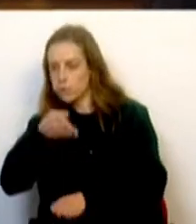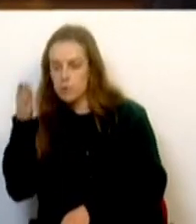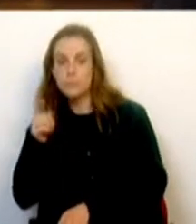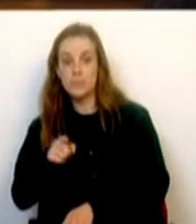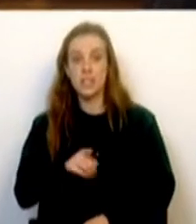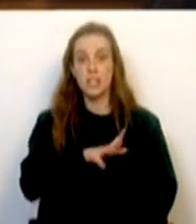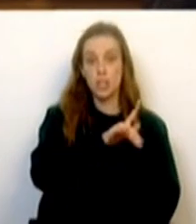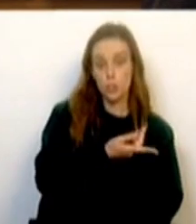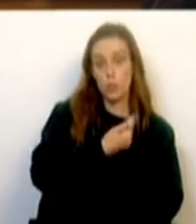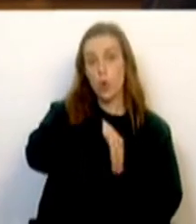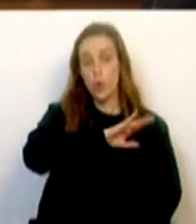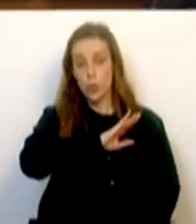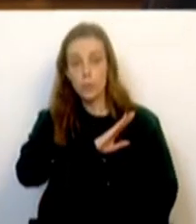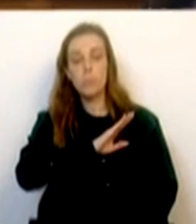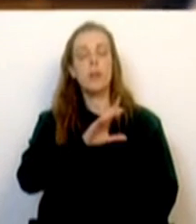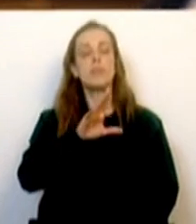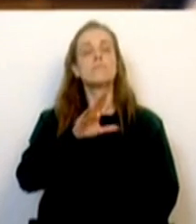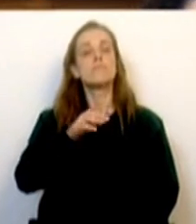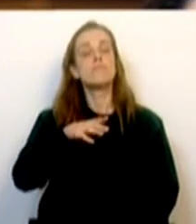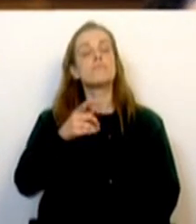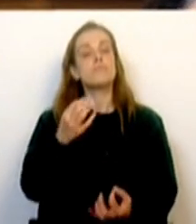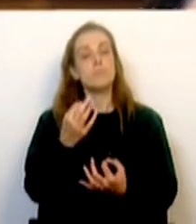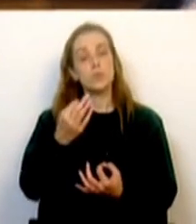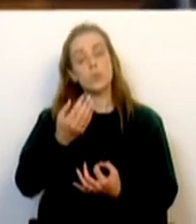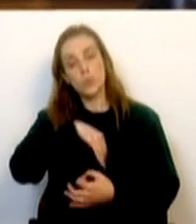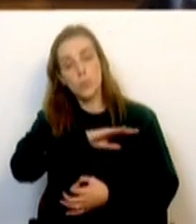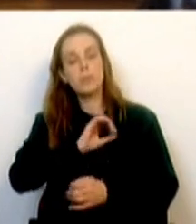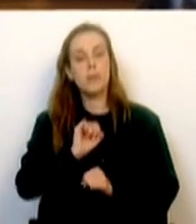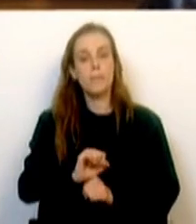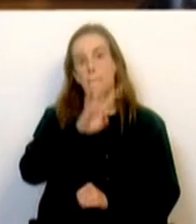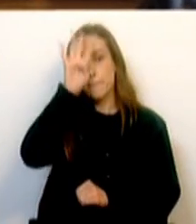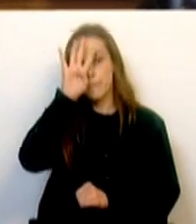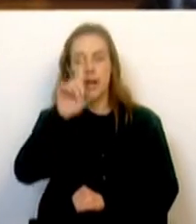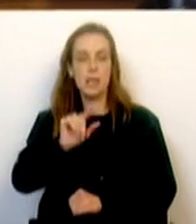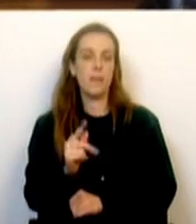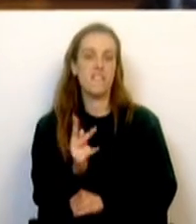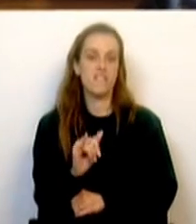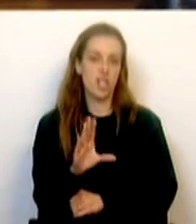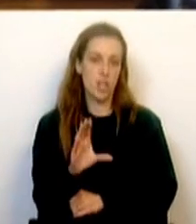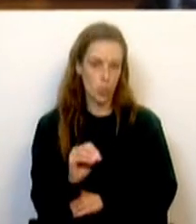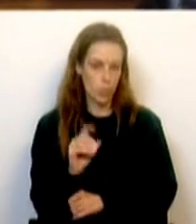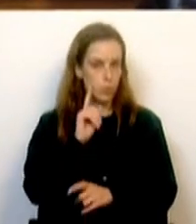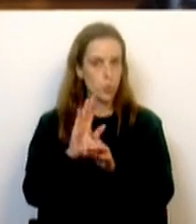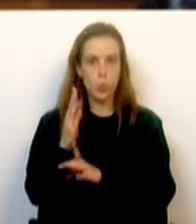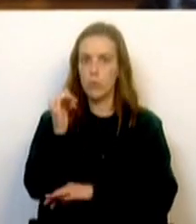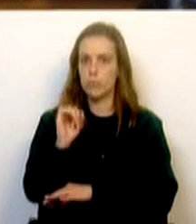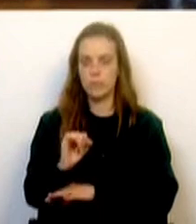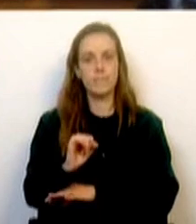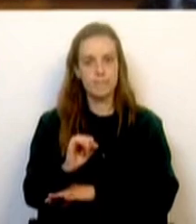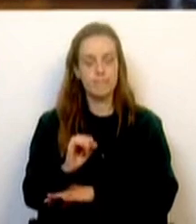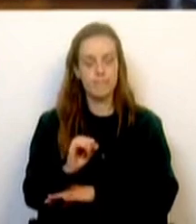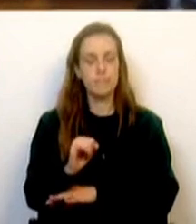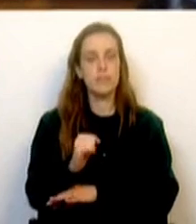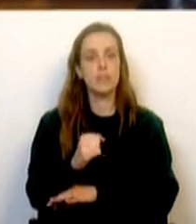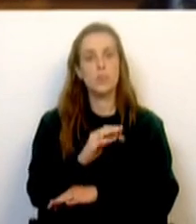Coimbra, Porto, Braga e Vigo é o investimento público mais importante da primeira metade do século XXI. Em abril de